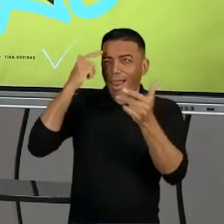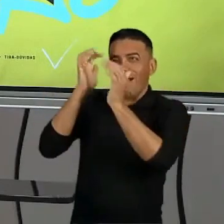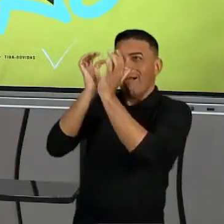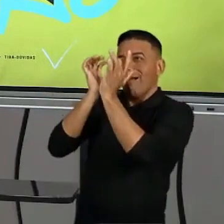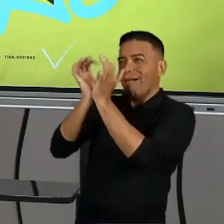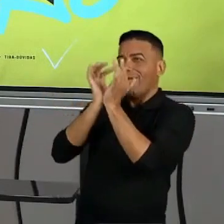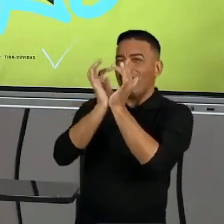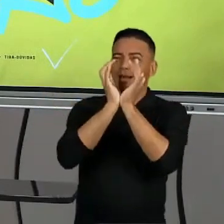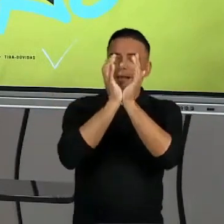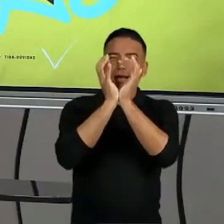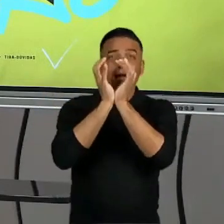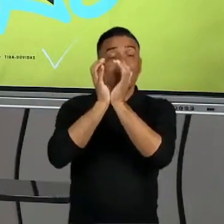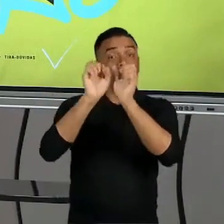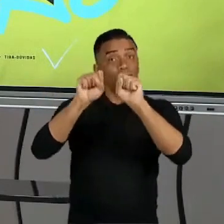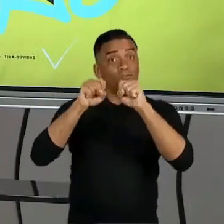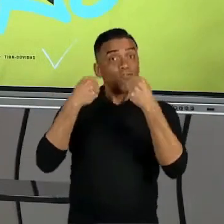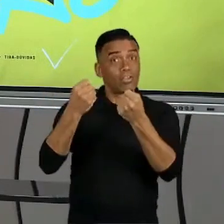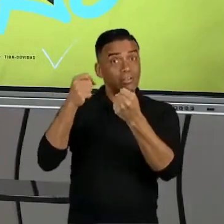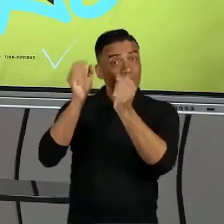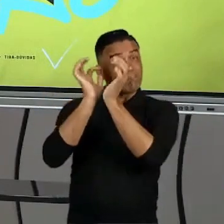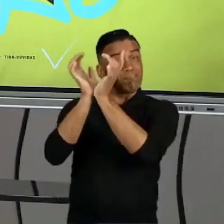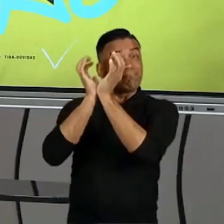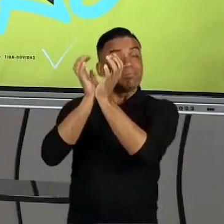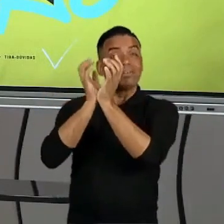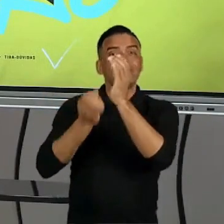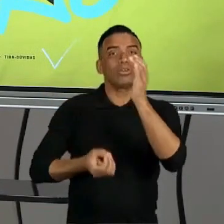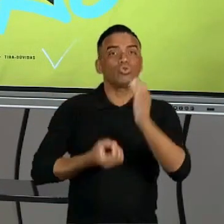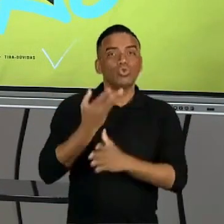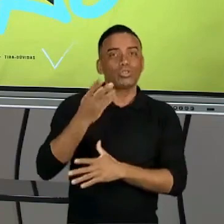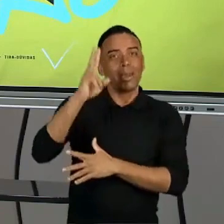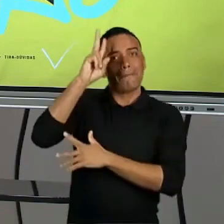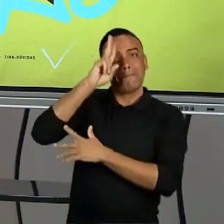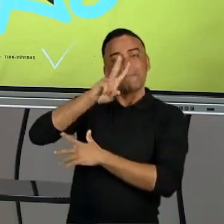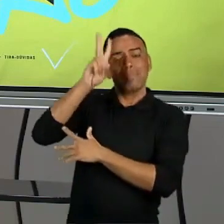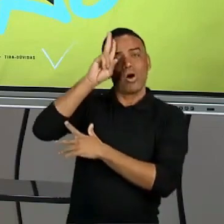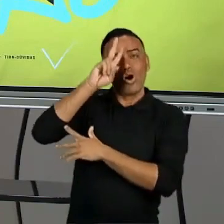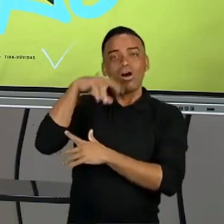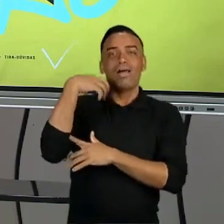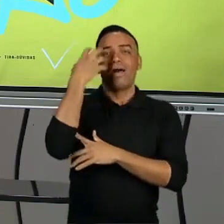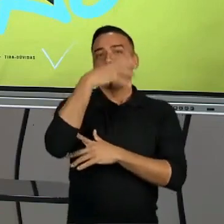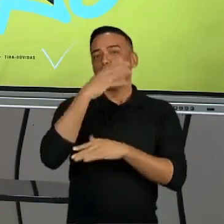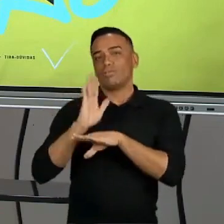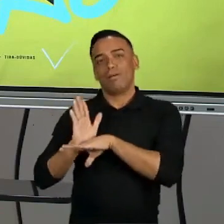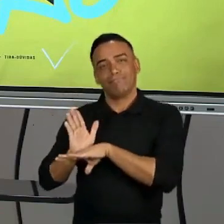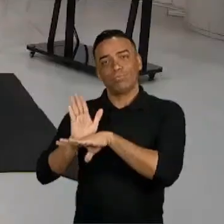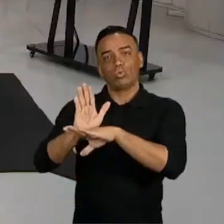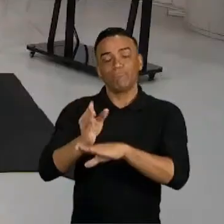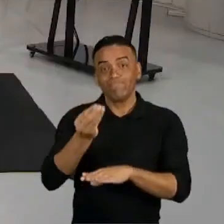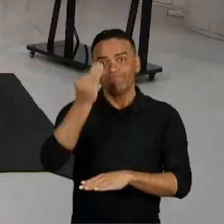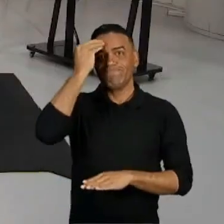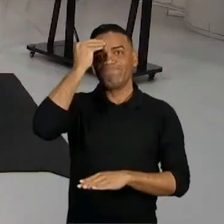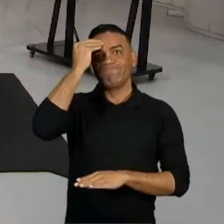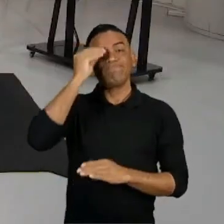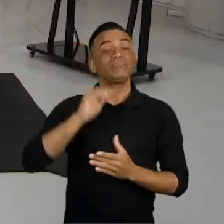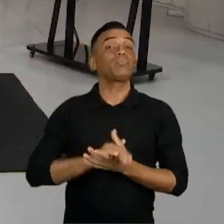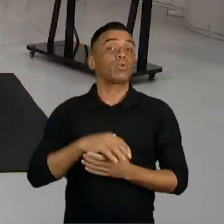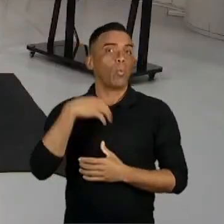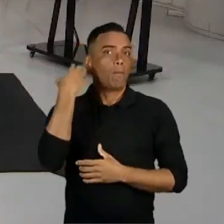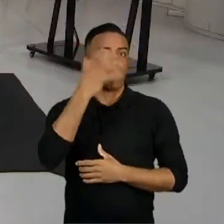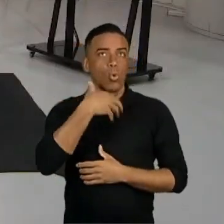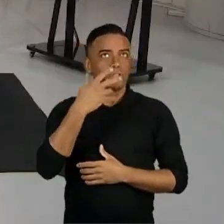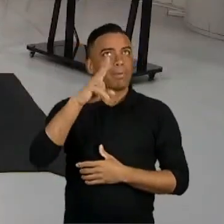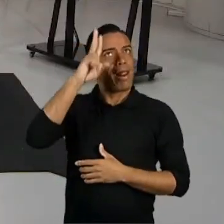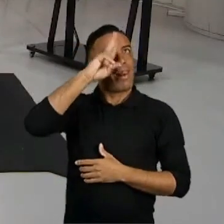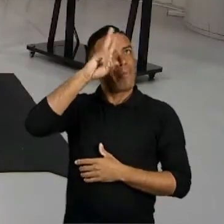cérebro, eles são fortalecidos, formando o a gente chama de memória. E a música acaba fazendo parte disso. Por isso que a música é excepcional para evocar